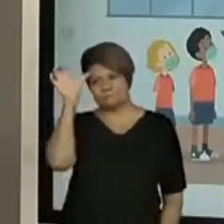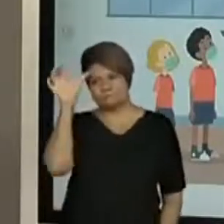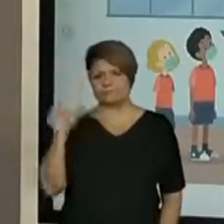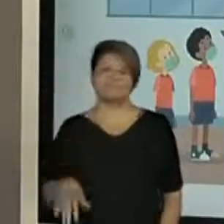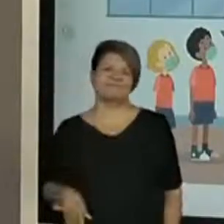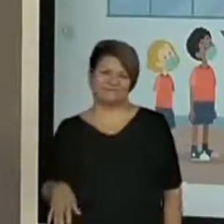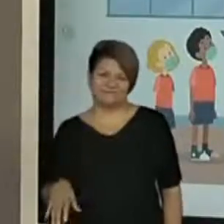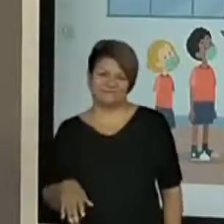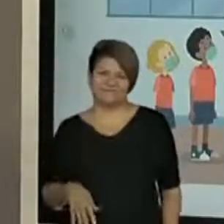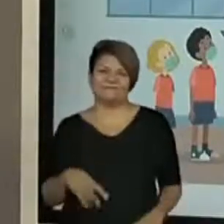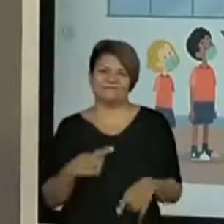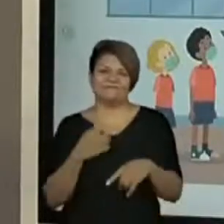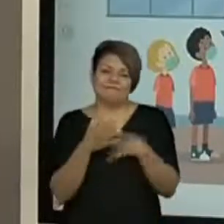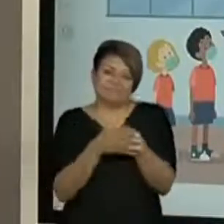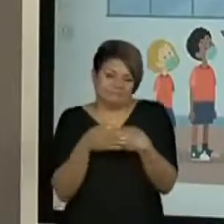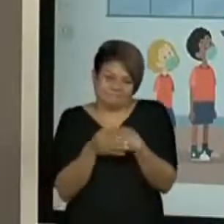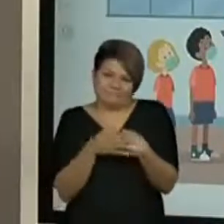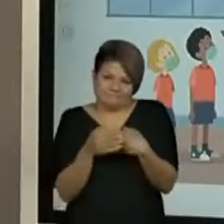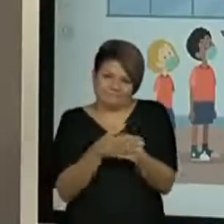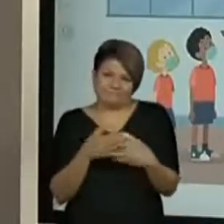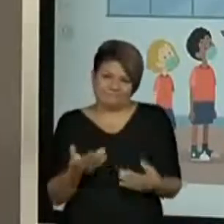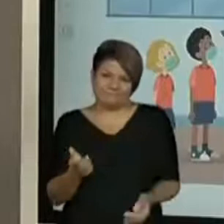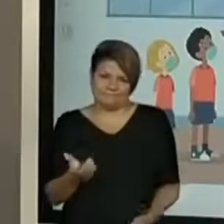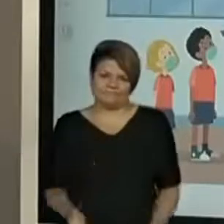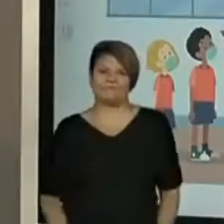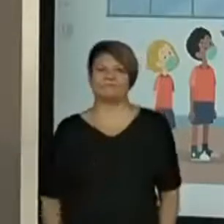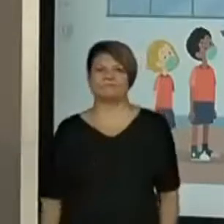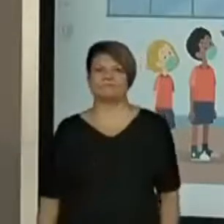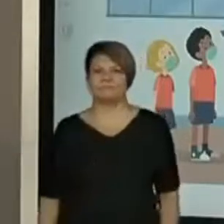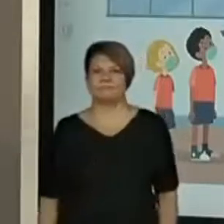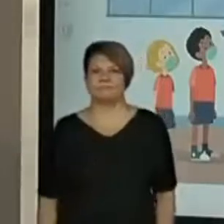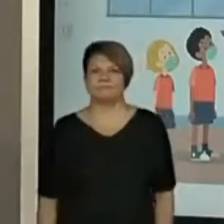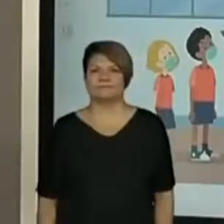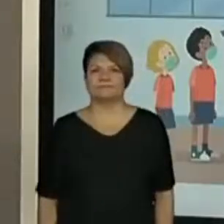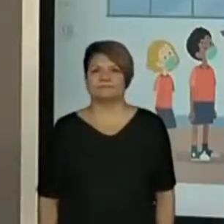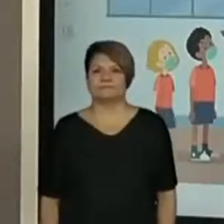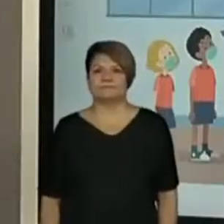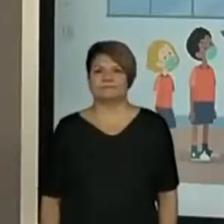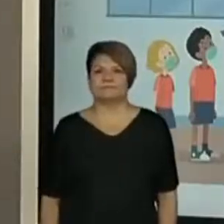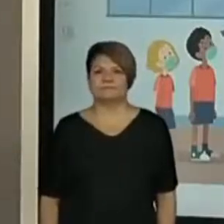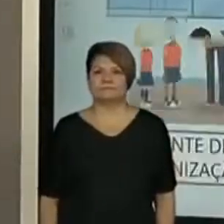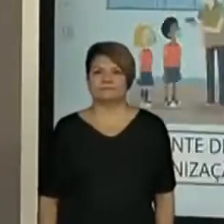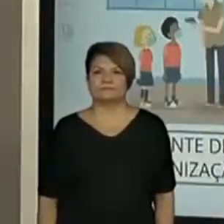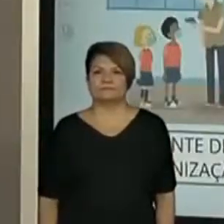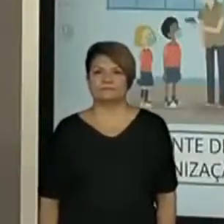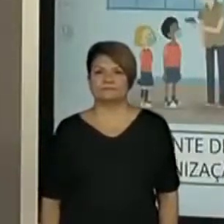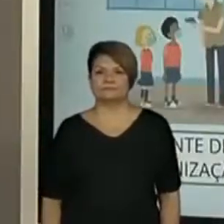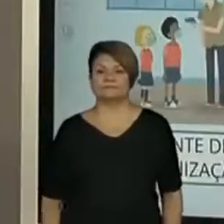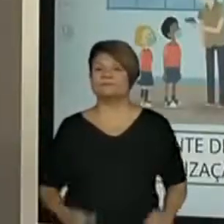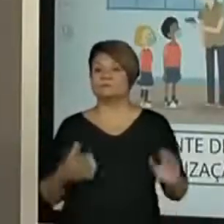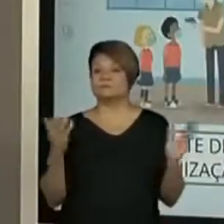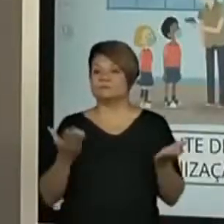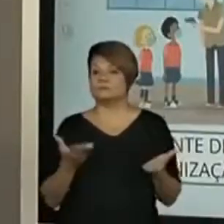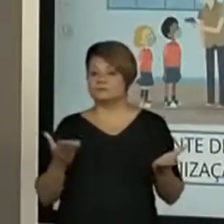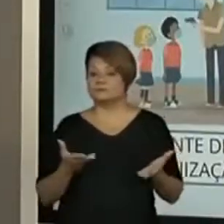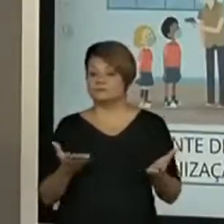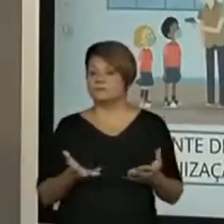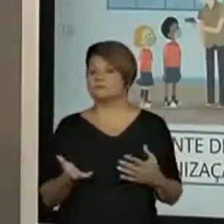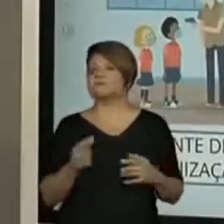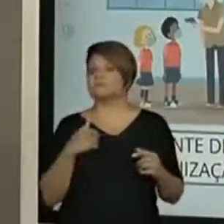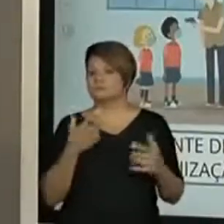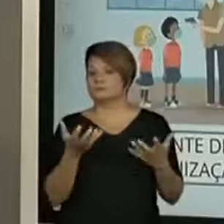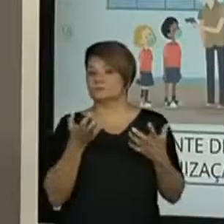chamamento carinhoso de tio e tia, né? E agora eu quero a ajuda de vocês,